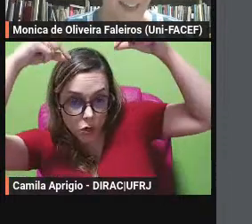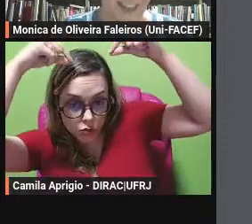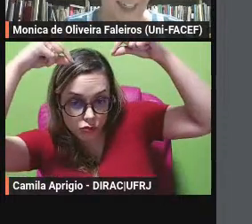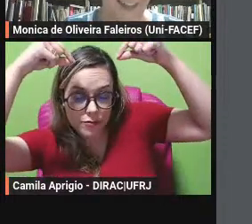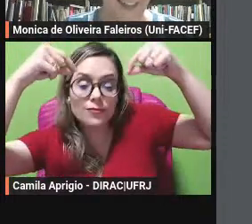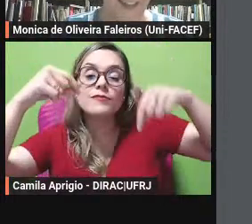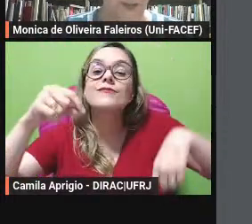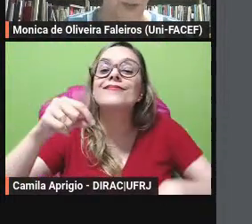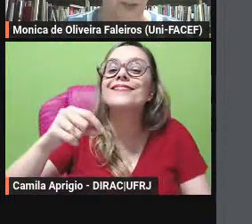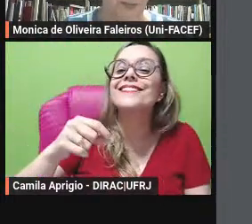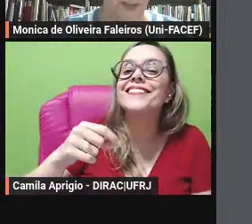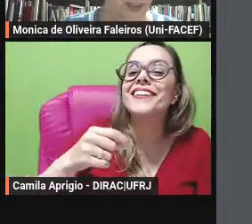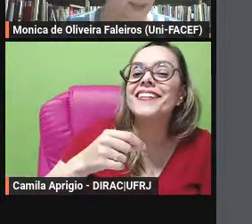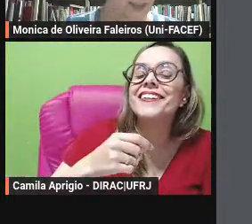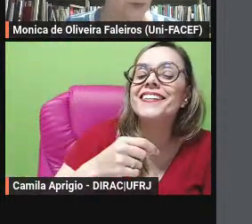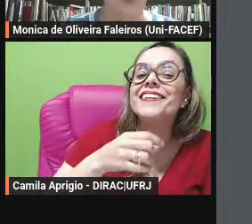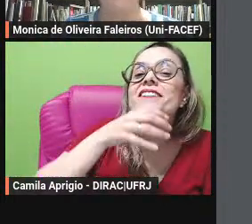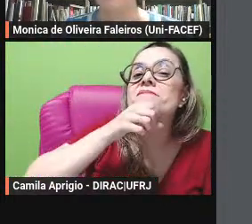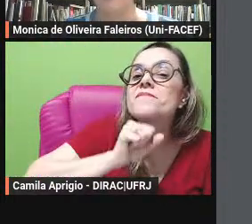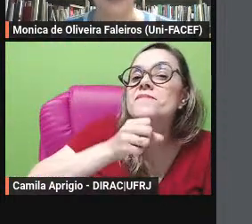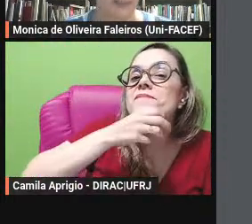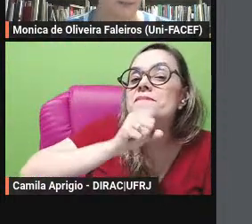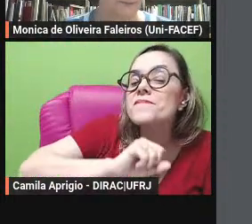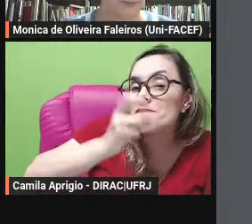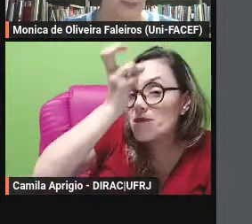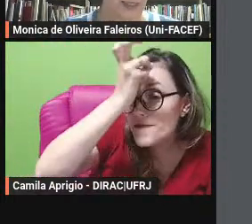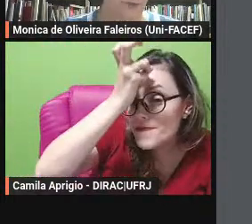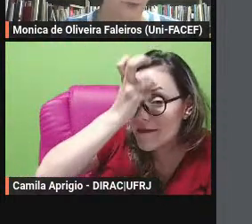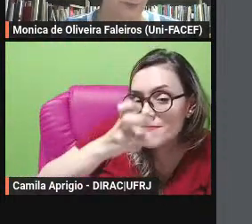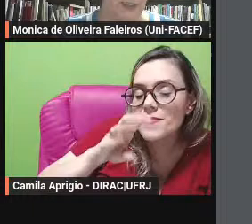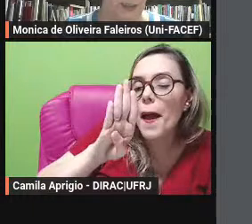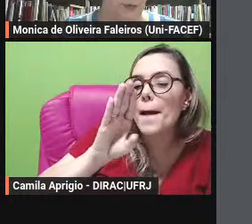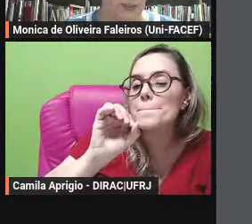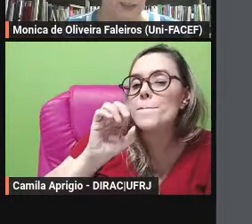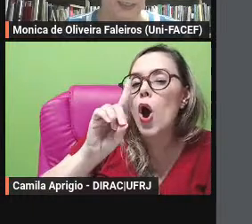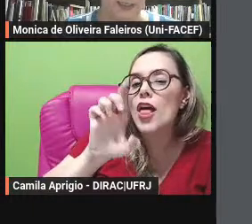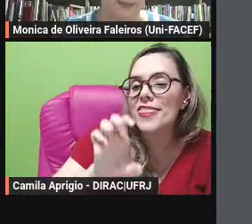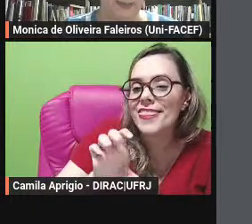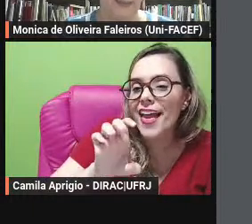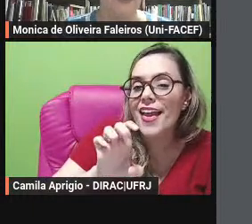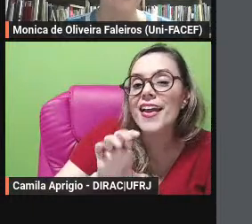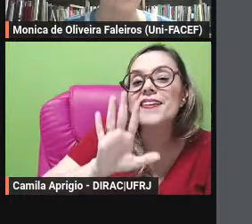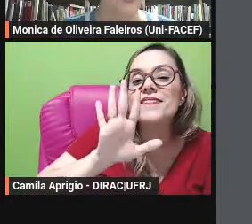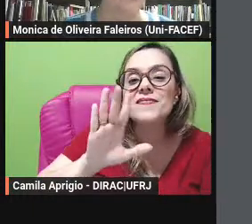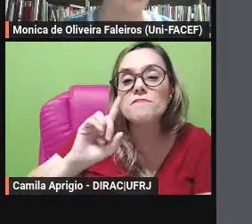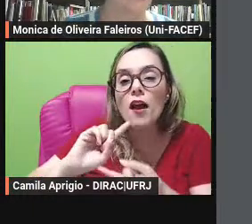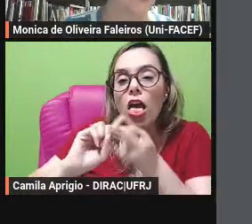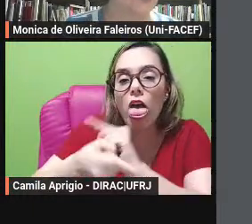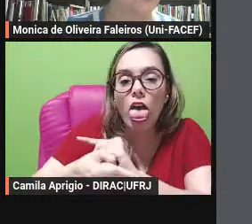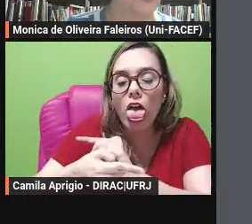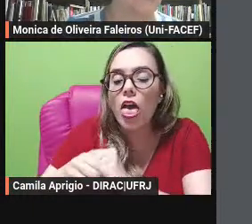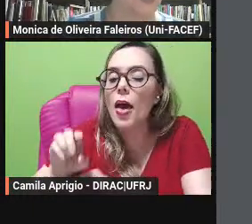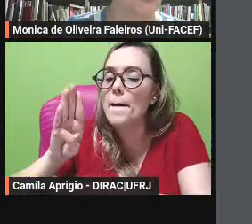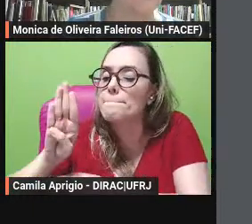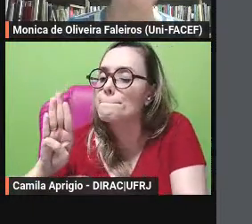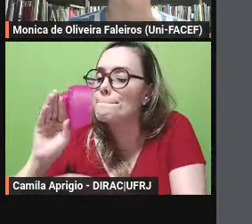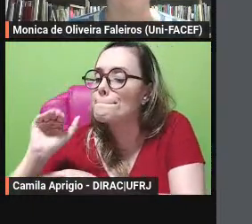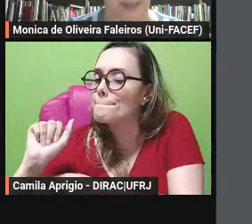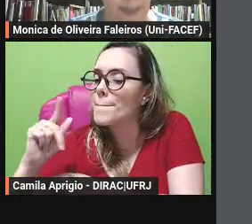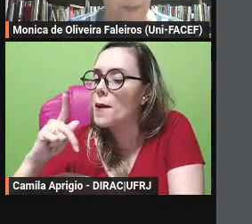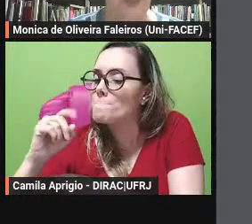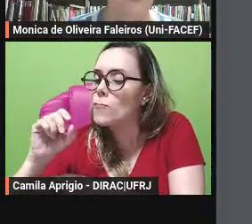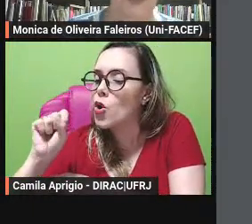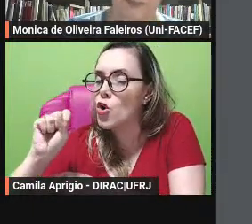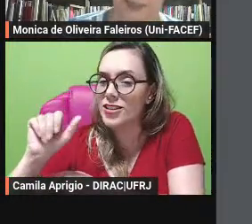assim nessa edição de 2003 retoma a brincadeira e afirma que agora é que teria decifrado a linguagem dos animais